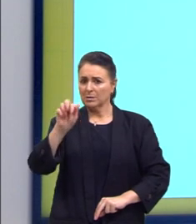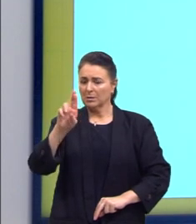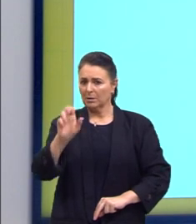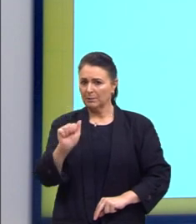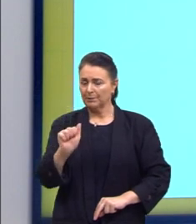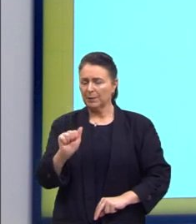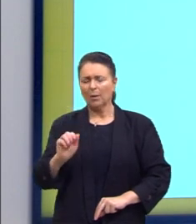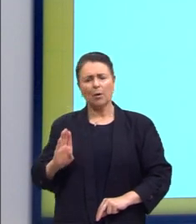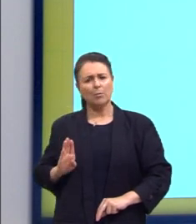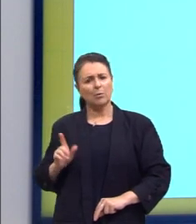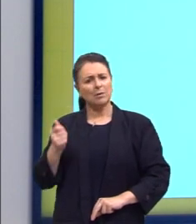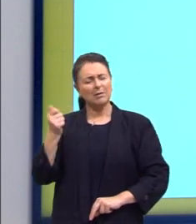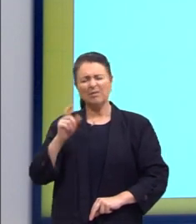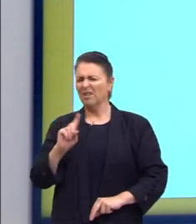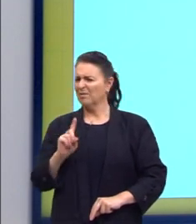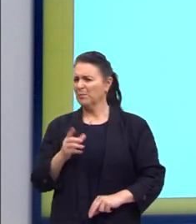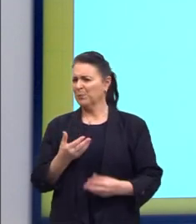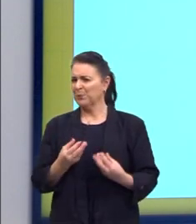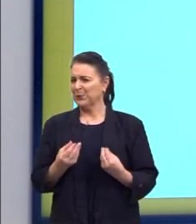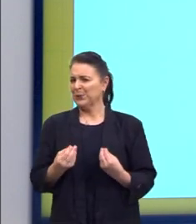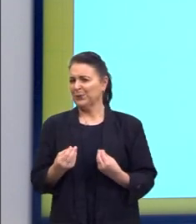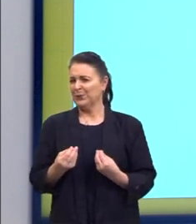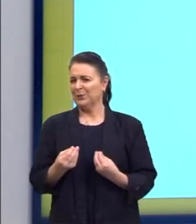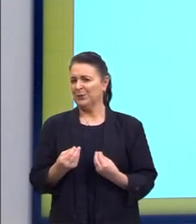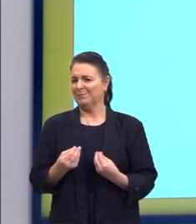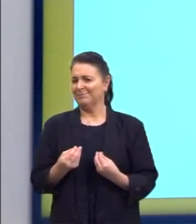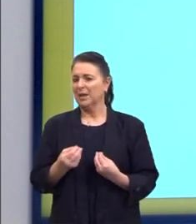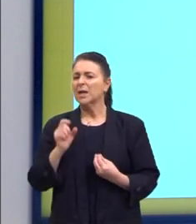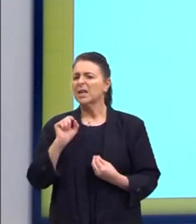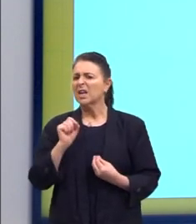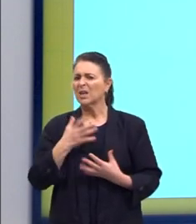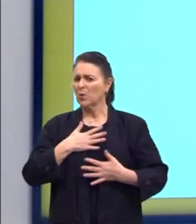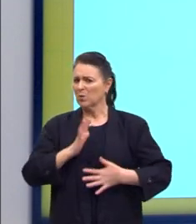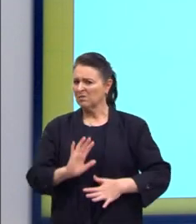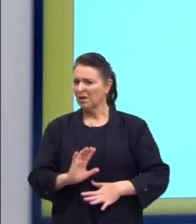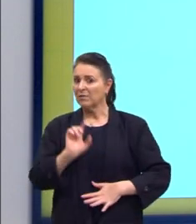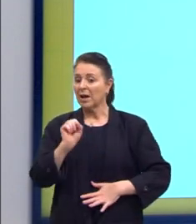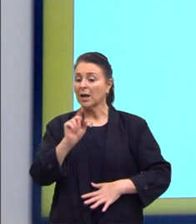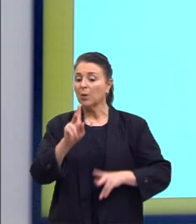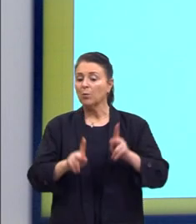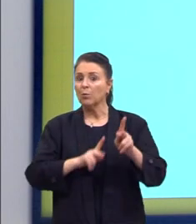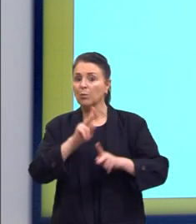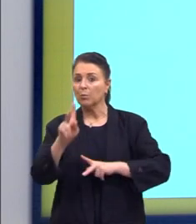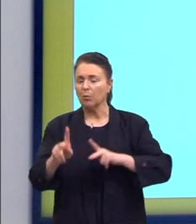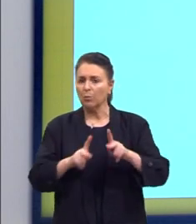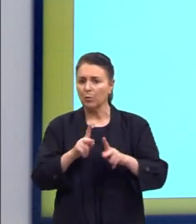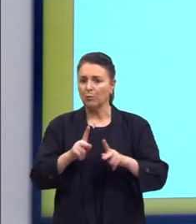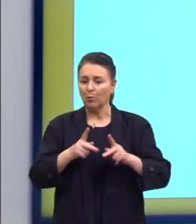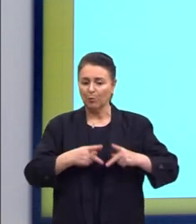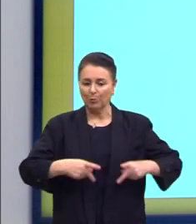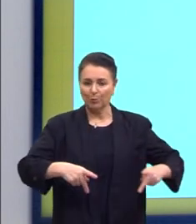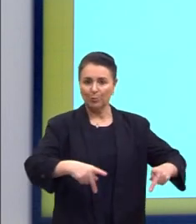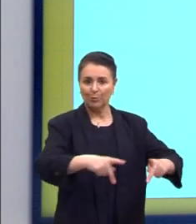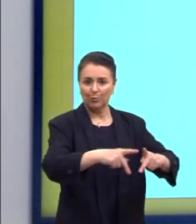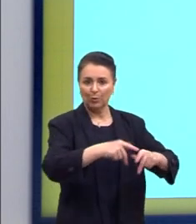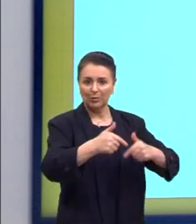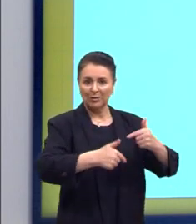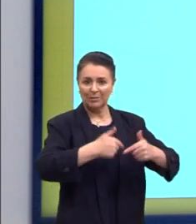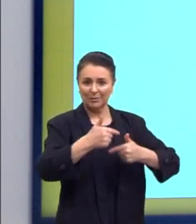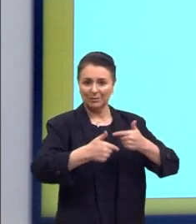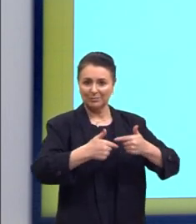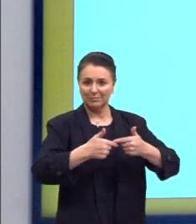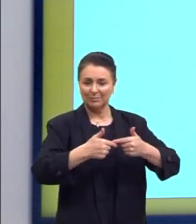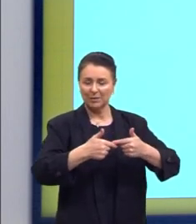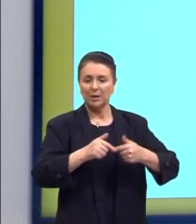insatisfeita assim com o czar. Quem estava mais insatisfeito era o povo, o proletariado, os trabalhadores.